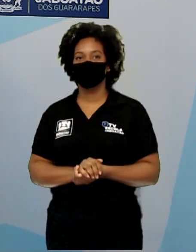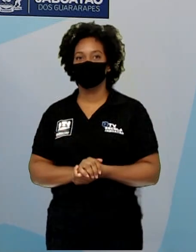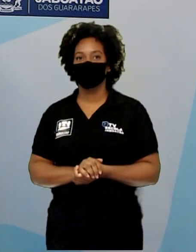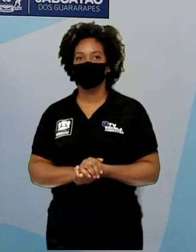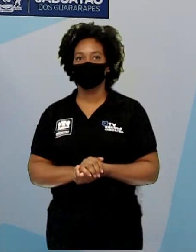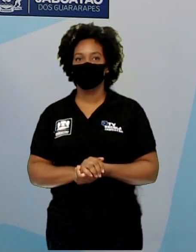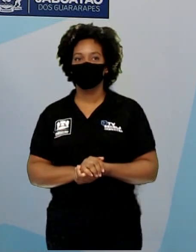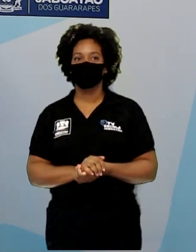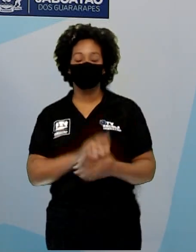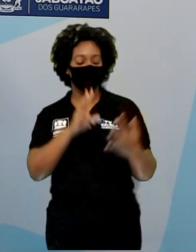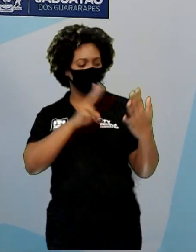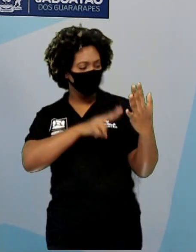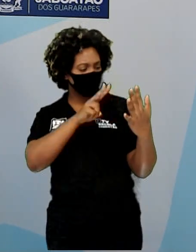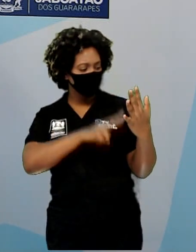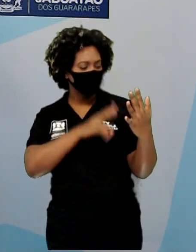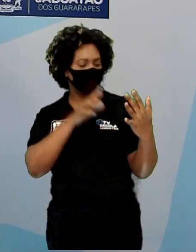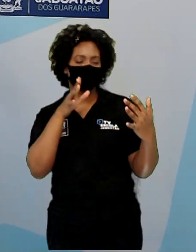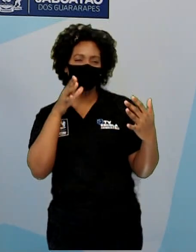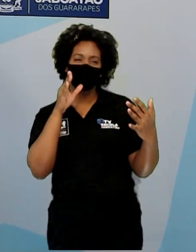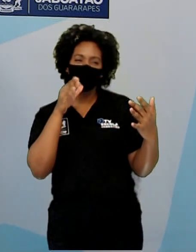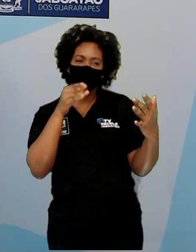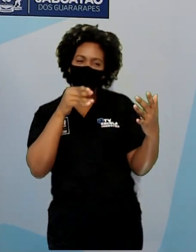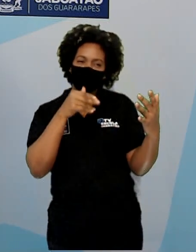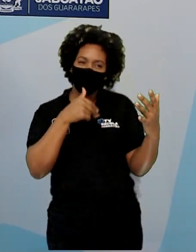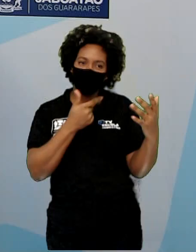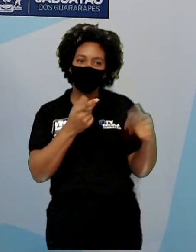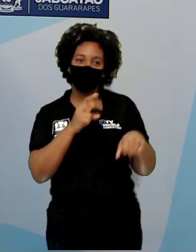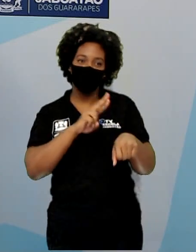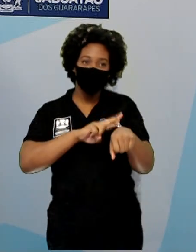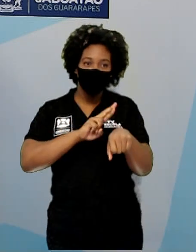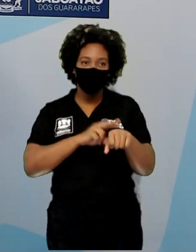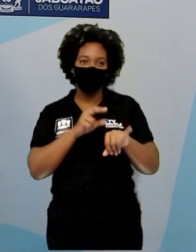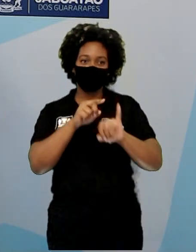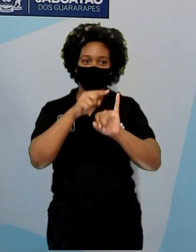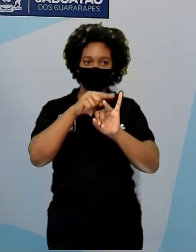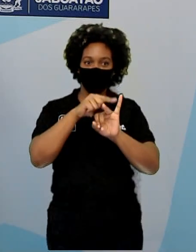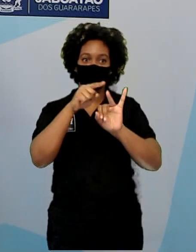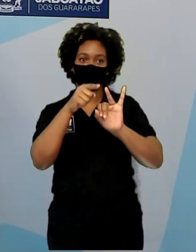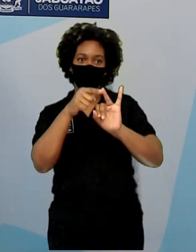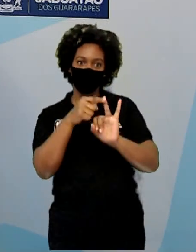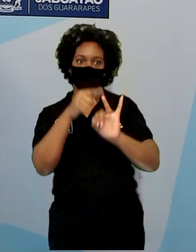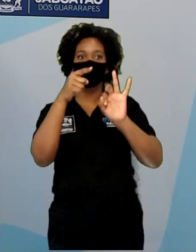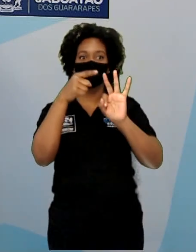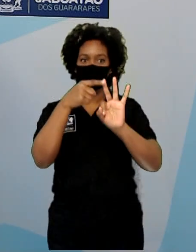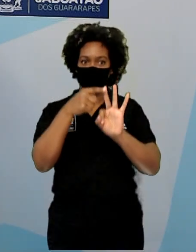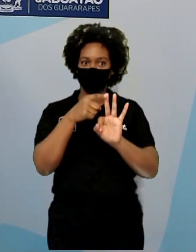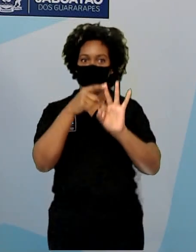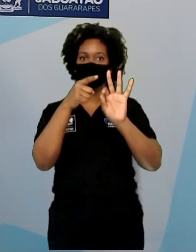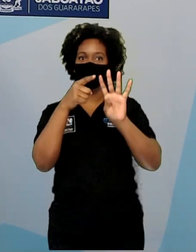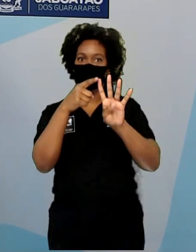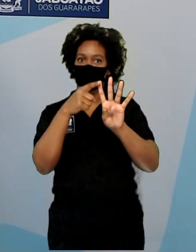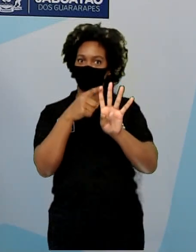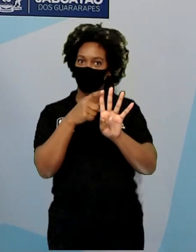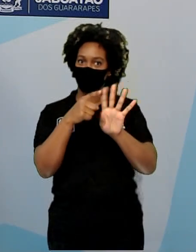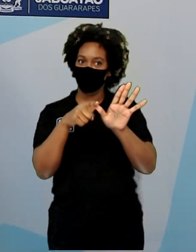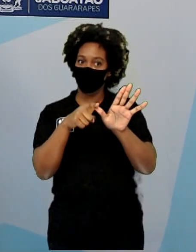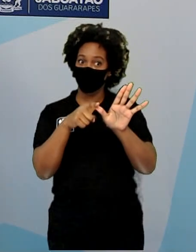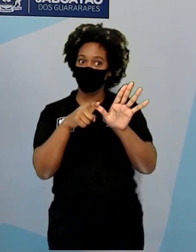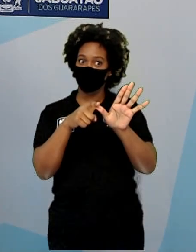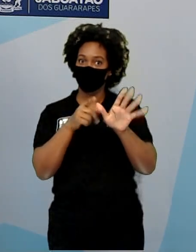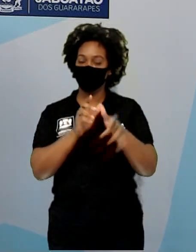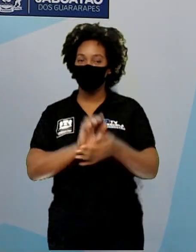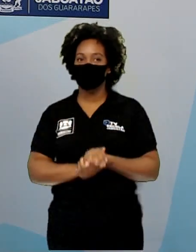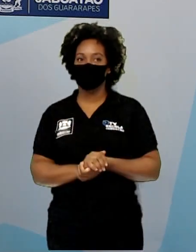Eu li agora pausado, mas eu vou ler bem ritmado. Dedo mindinho, seu vizinho, pai de todos, fura bolo, mata piolho.